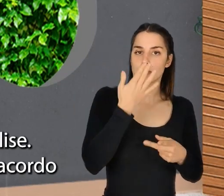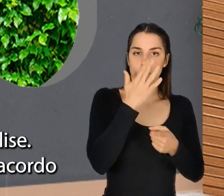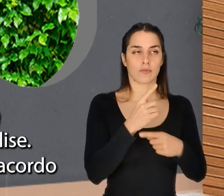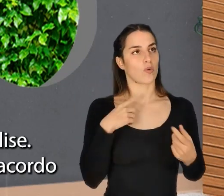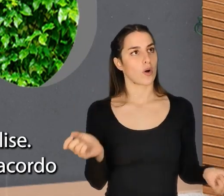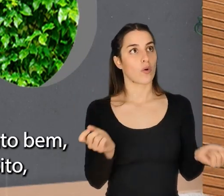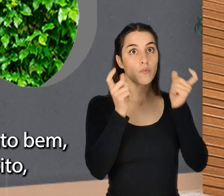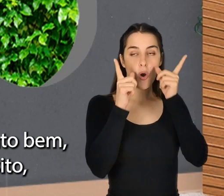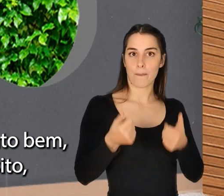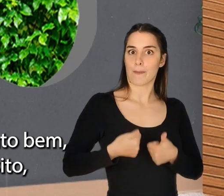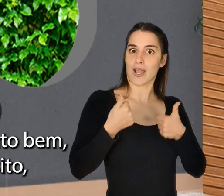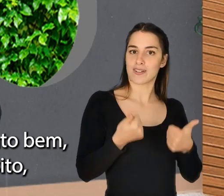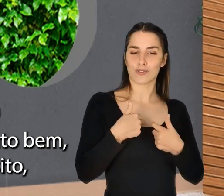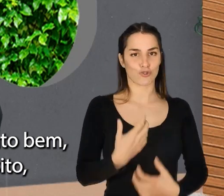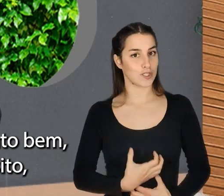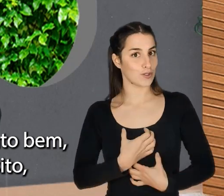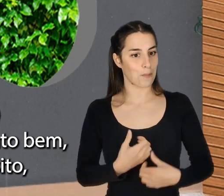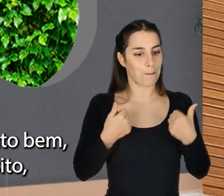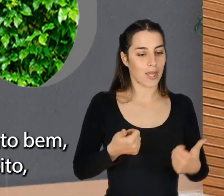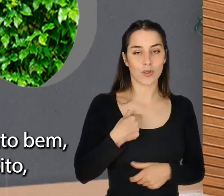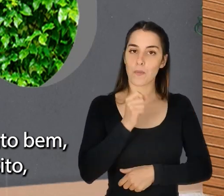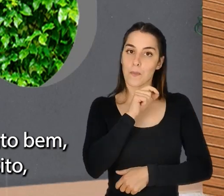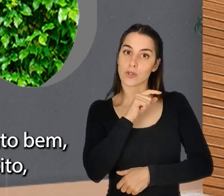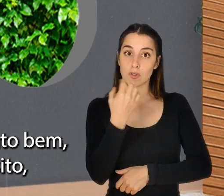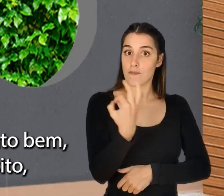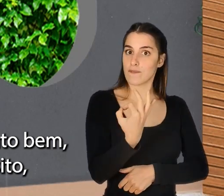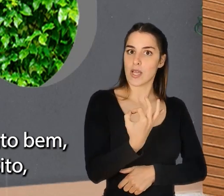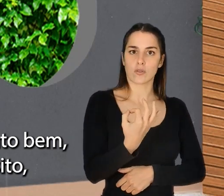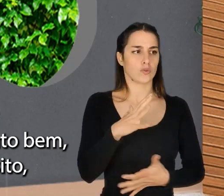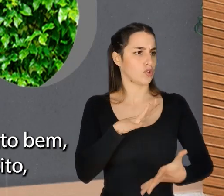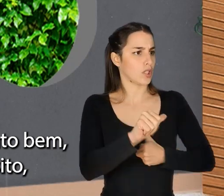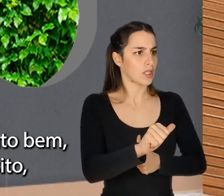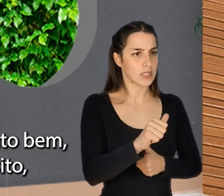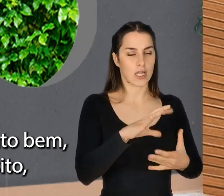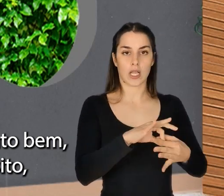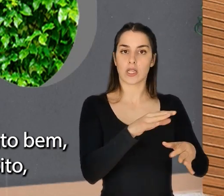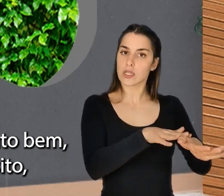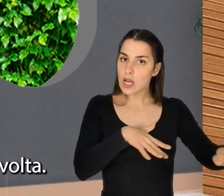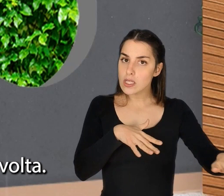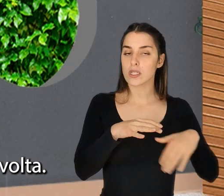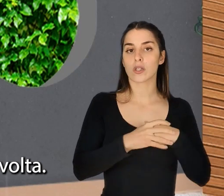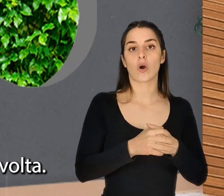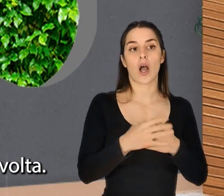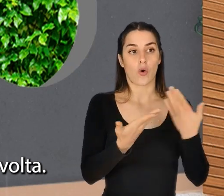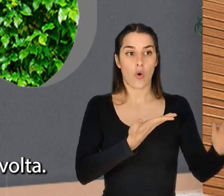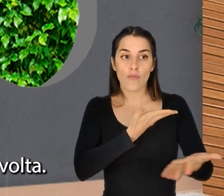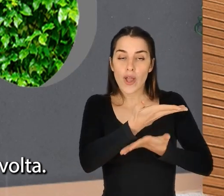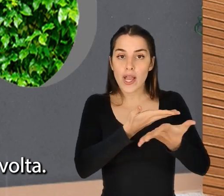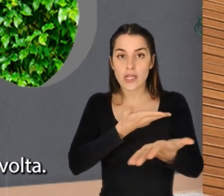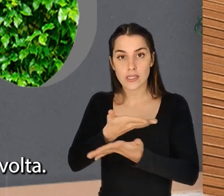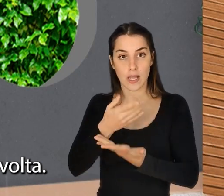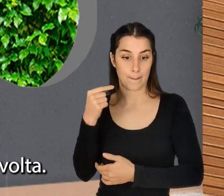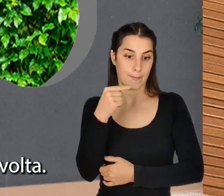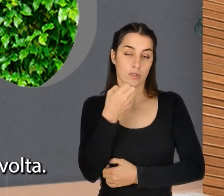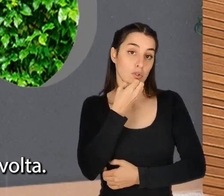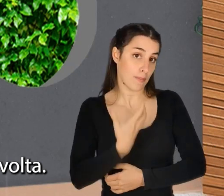Quando acordo um dia bem, quando acordo um dia que estou bem, que me sinto bem, eu até posso ter uma chatice no trânsito, até posso ter alguma conversa